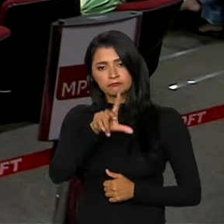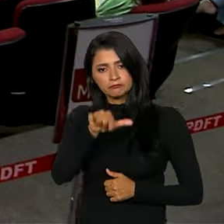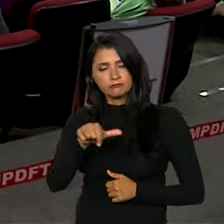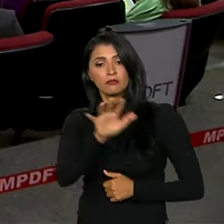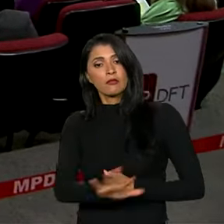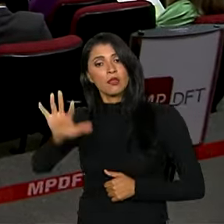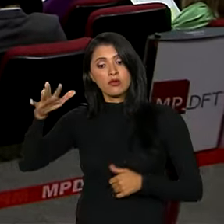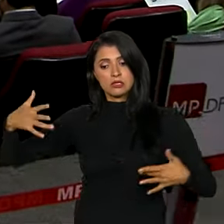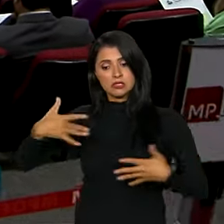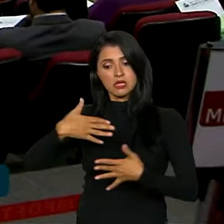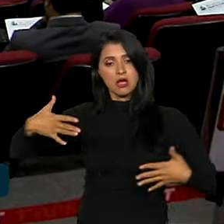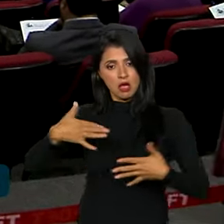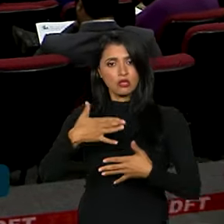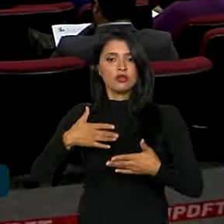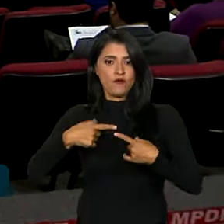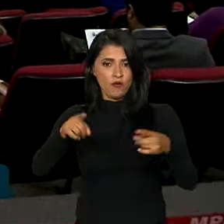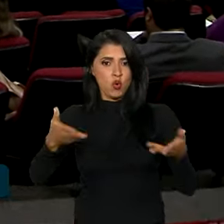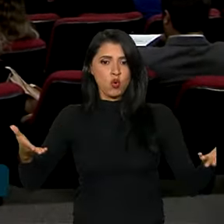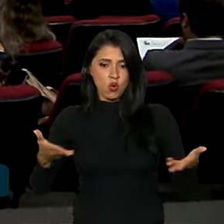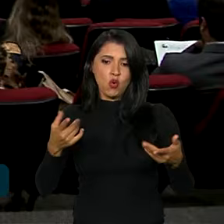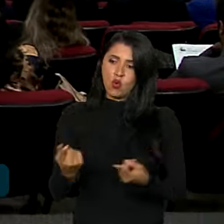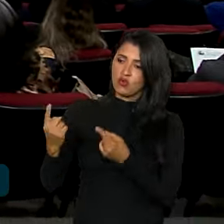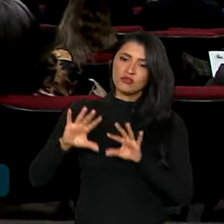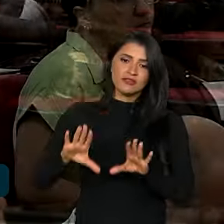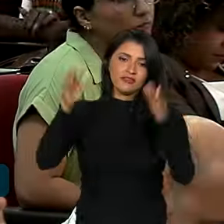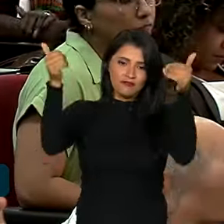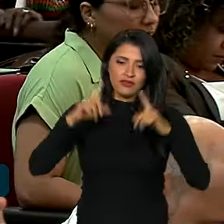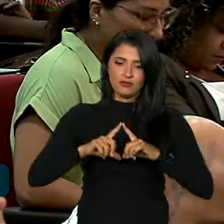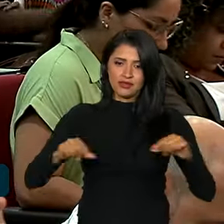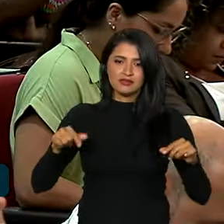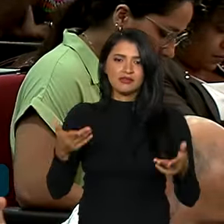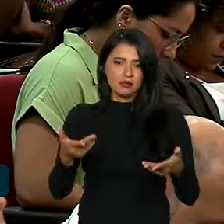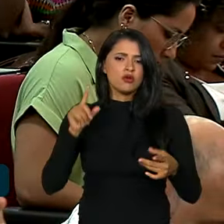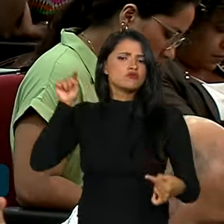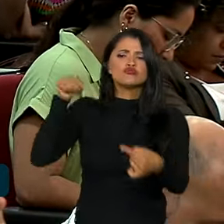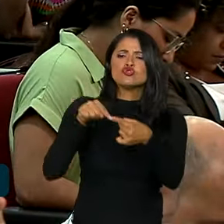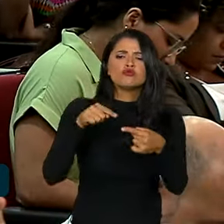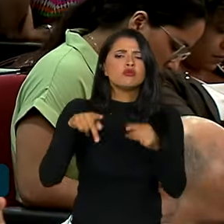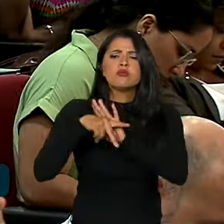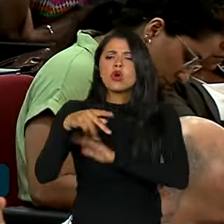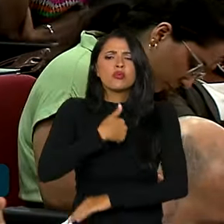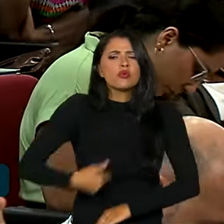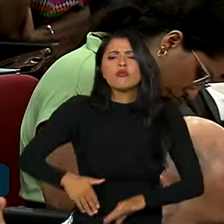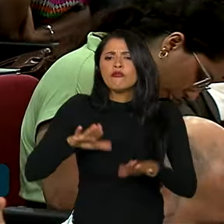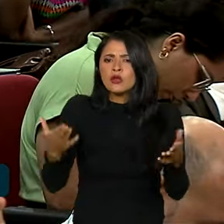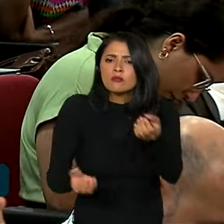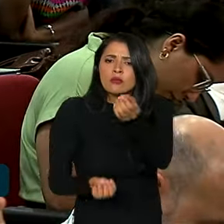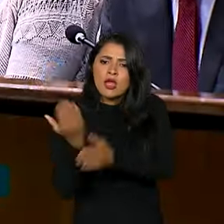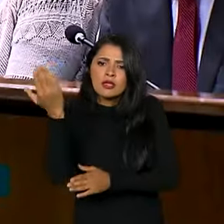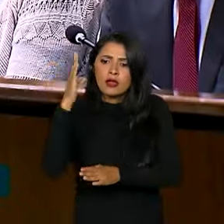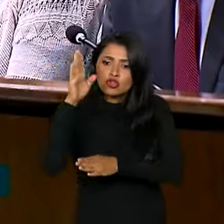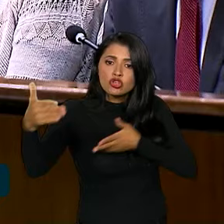Cidades Acolhedoras foi lançada nesta solenidade em Brasília. O objetivo do governo é estabelecer um canal